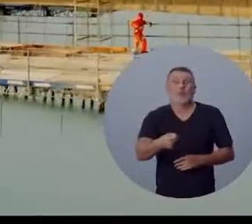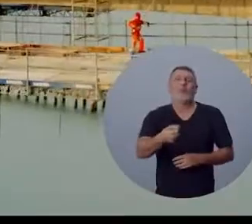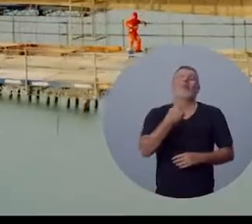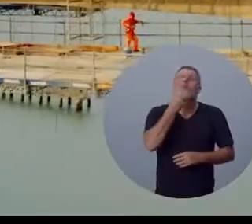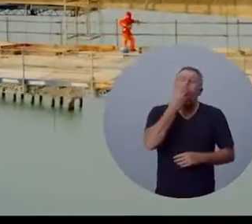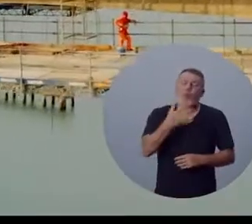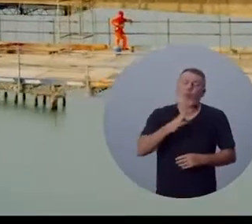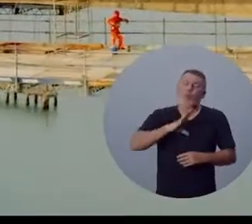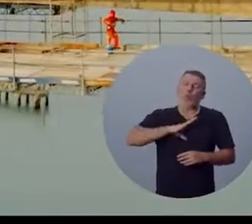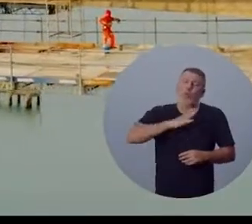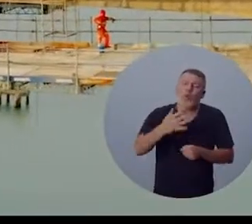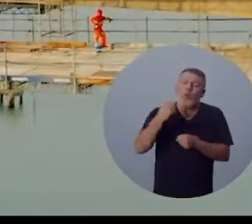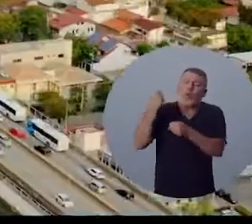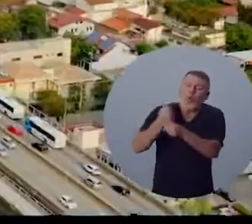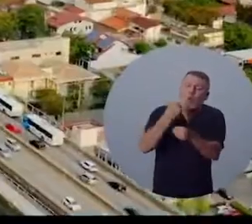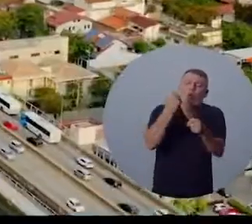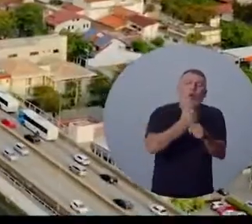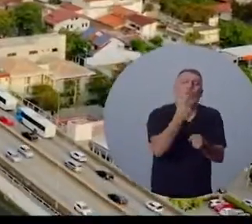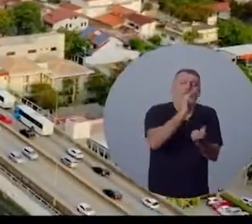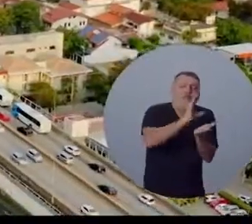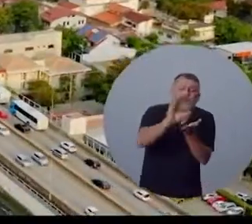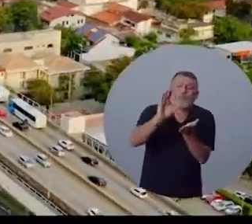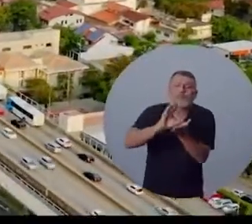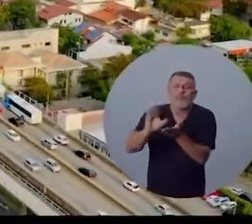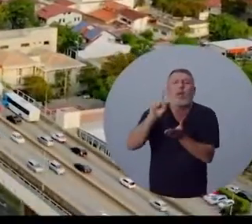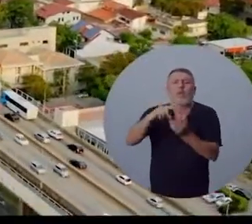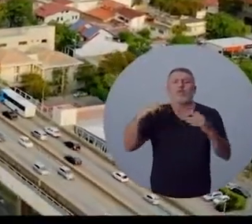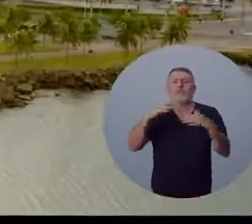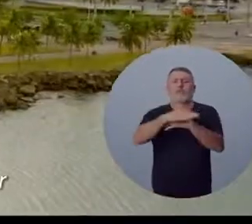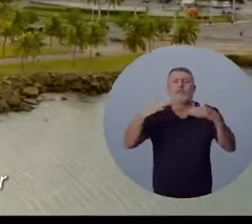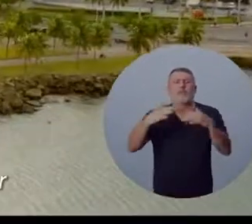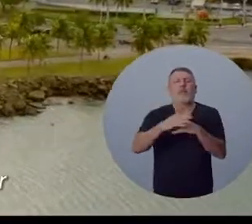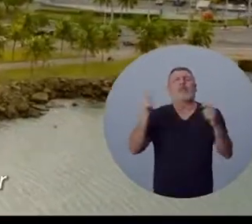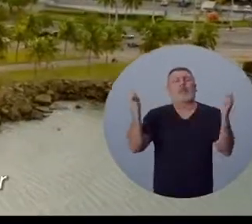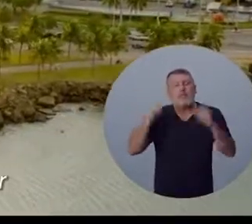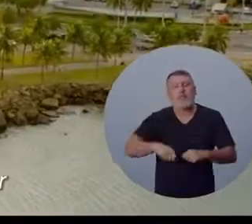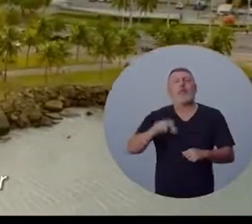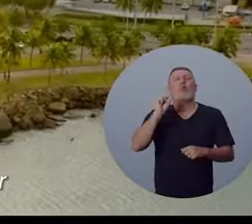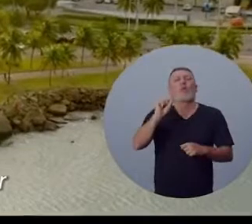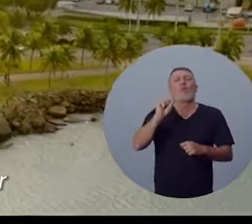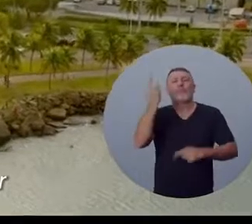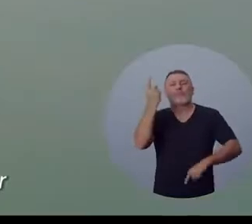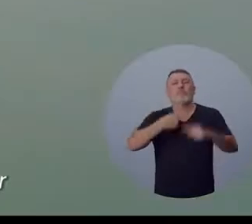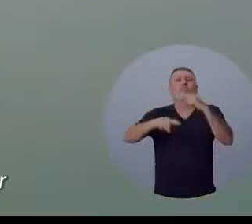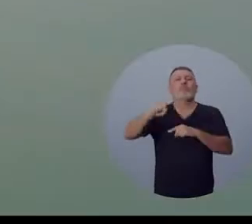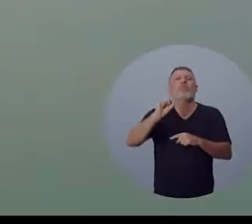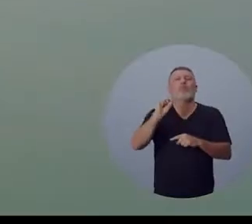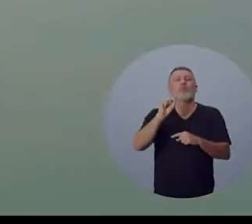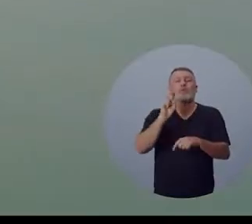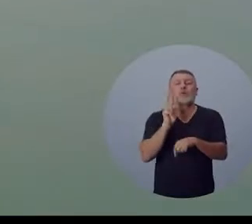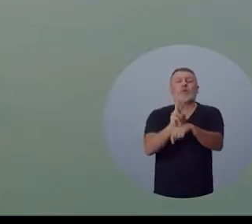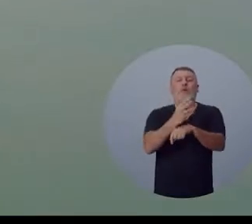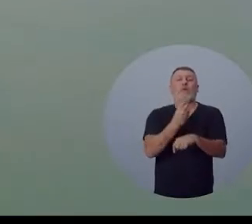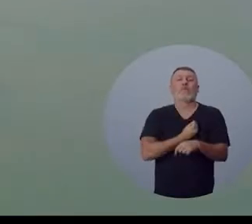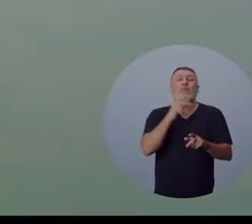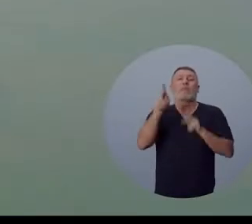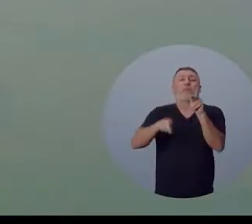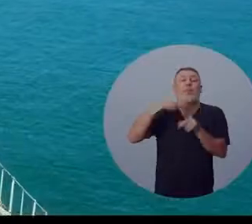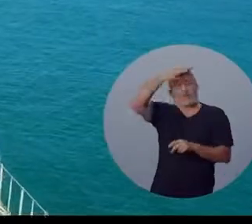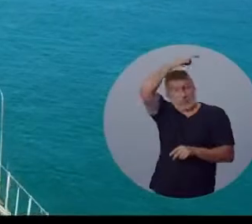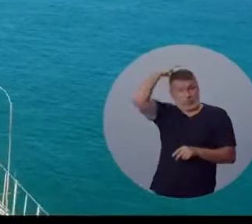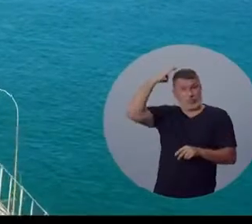ter tido a coragem de começar essa obra, de fazer investimento em mobilidade e a gente poder fazer investimento em proteger a vida dos